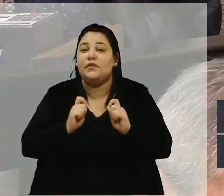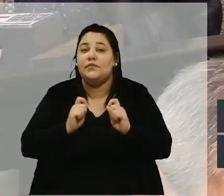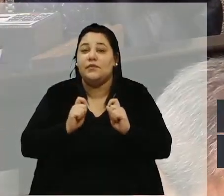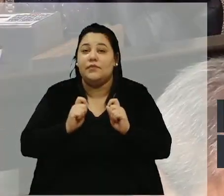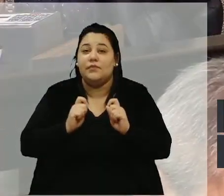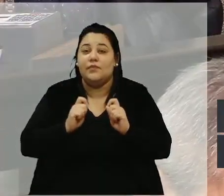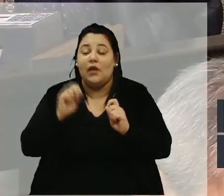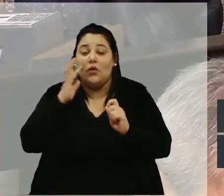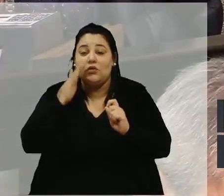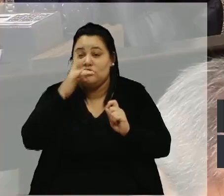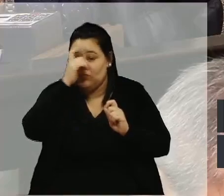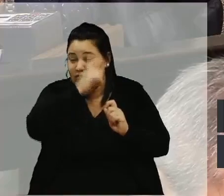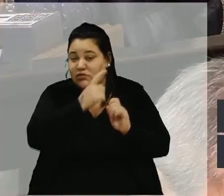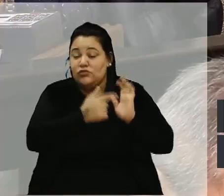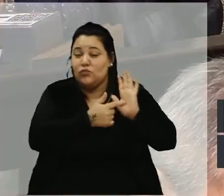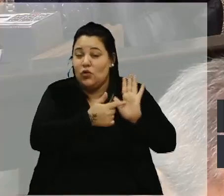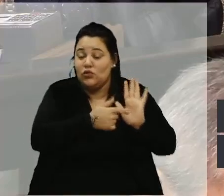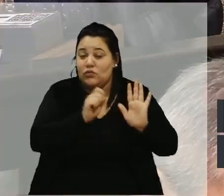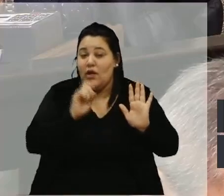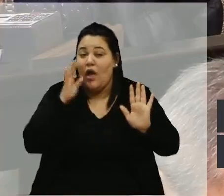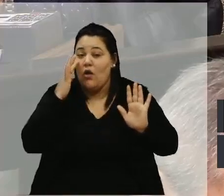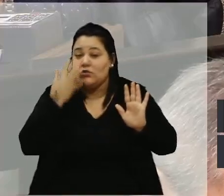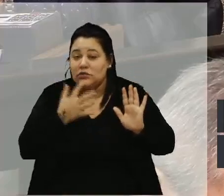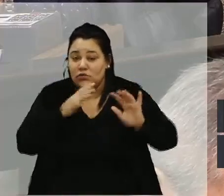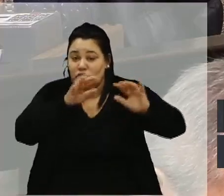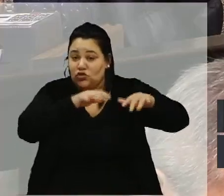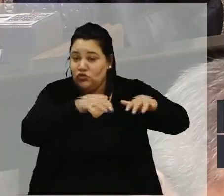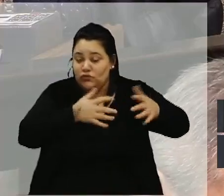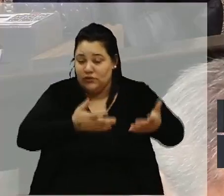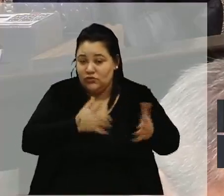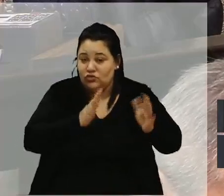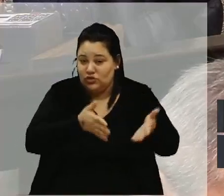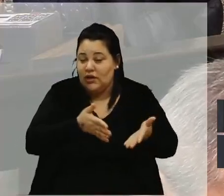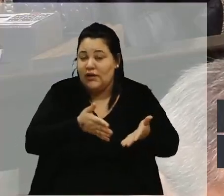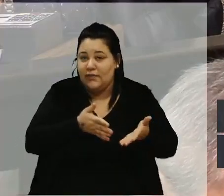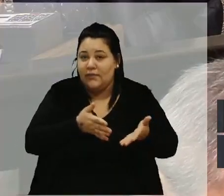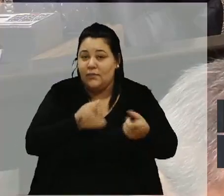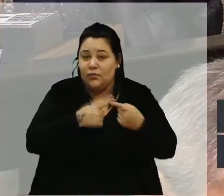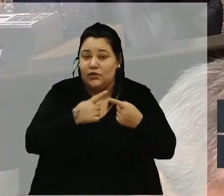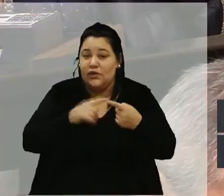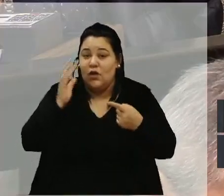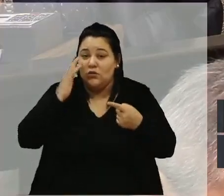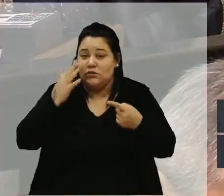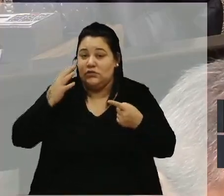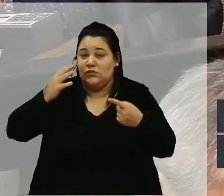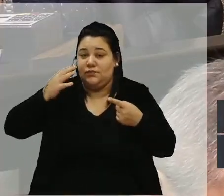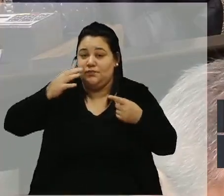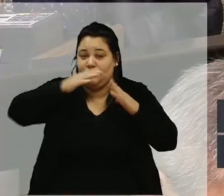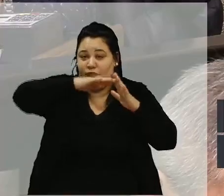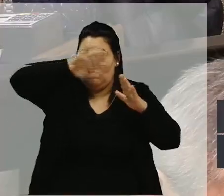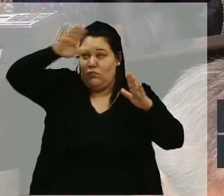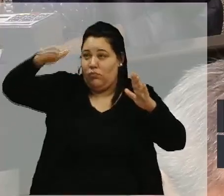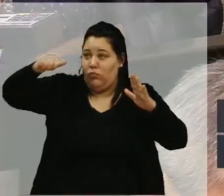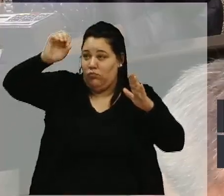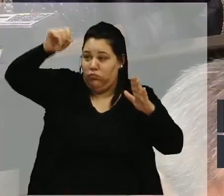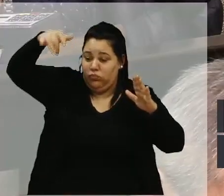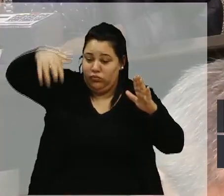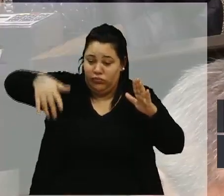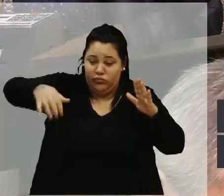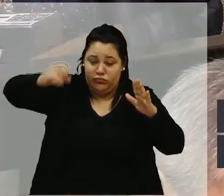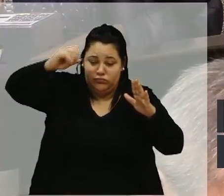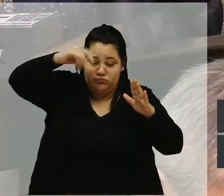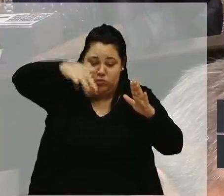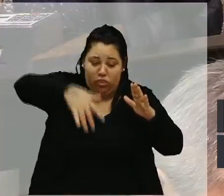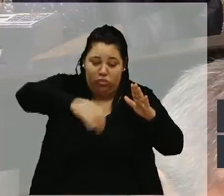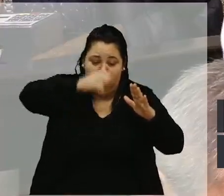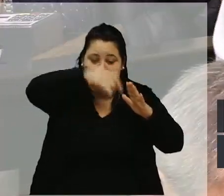demonstradas por o que tem acontecido com as chuvas, com o deslizamento de terras, com a situação